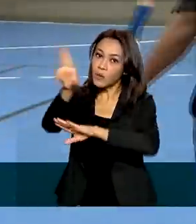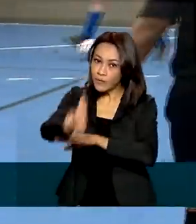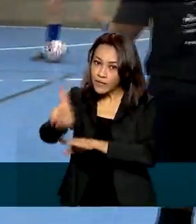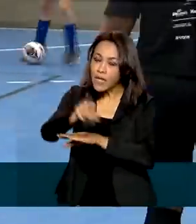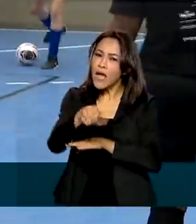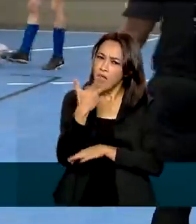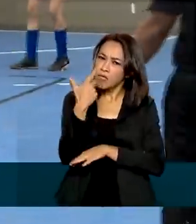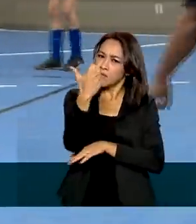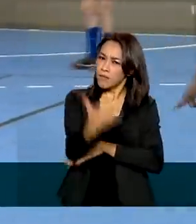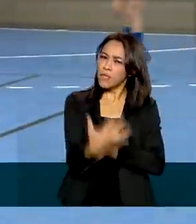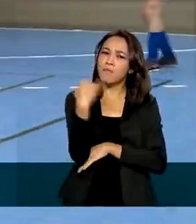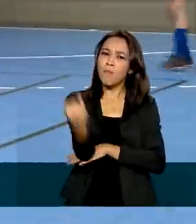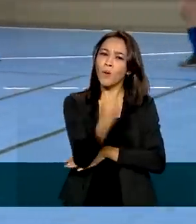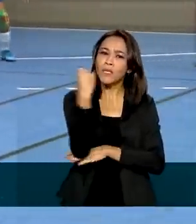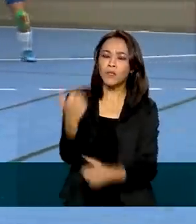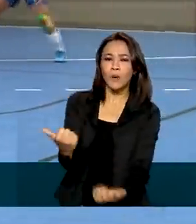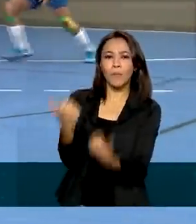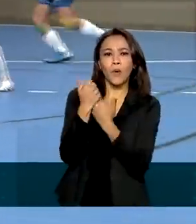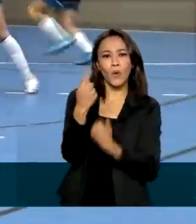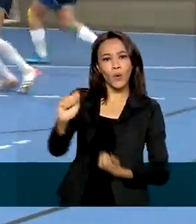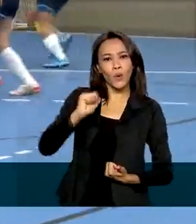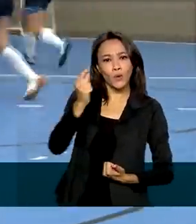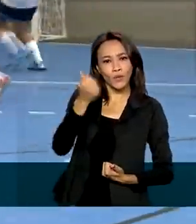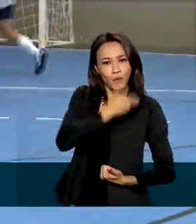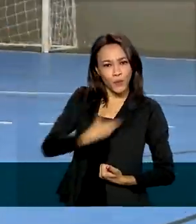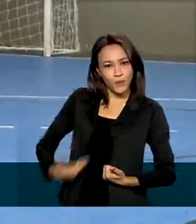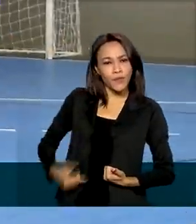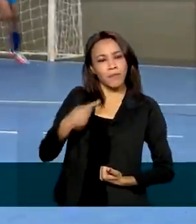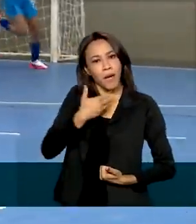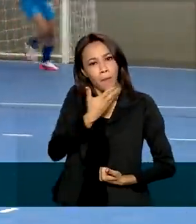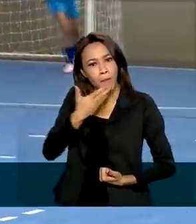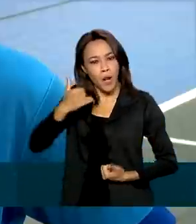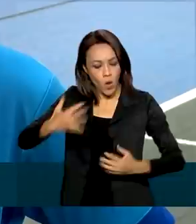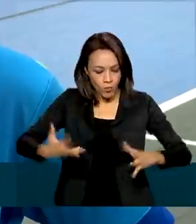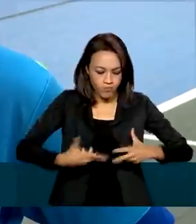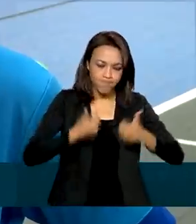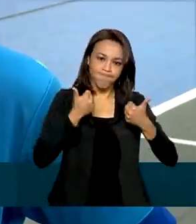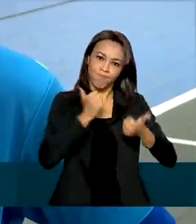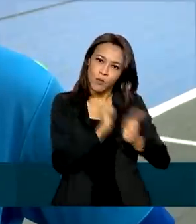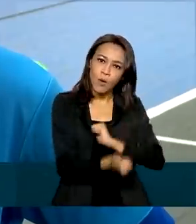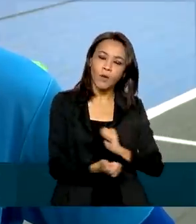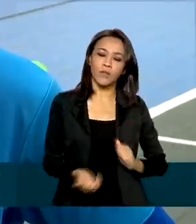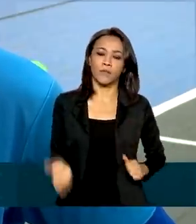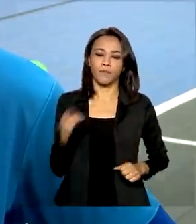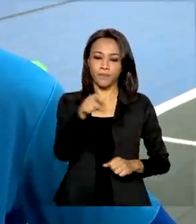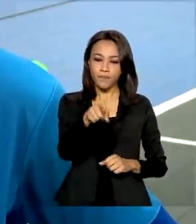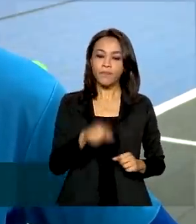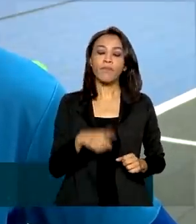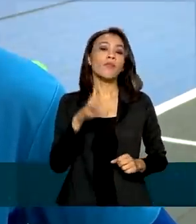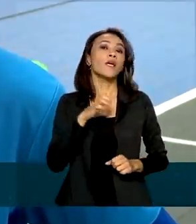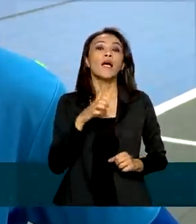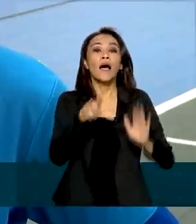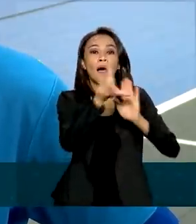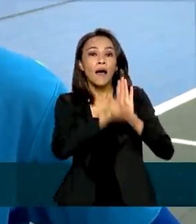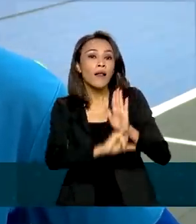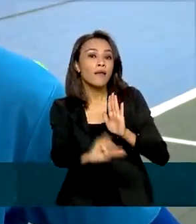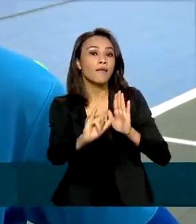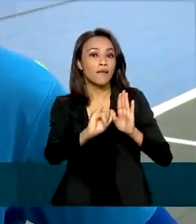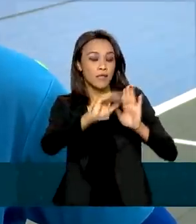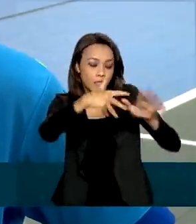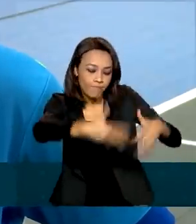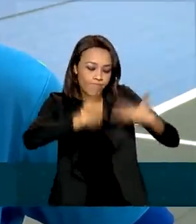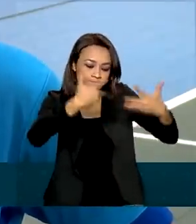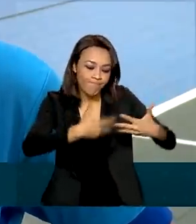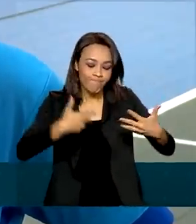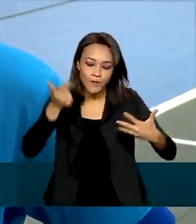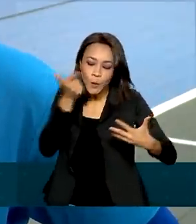fala da importância do auxílio para alcançar o alto rendimento como atleta. Através da Lei de Incentivo que a gente consegue condições para